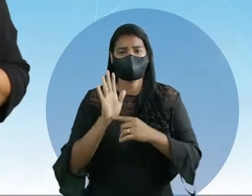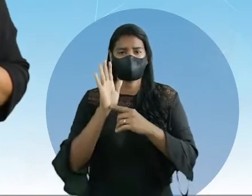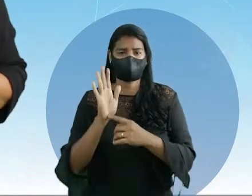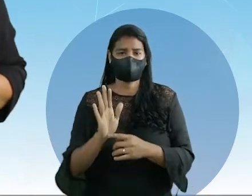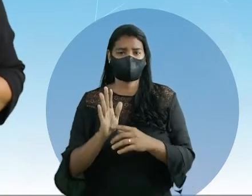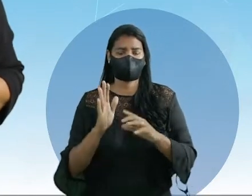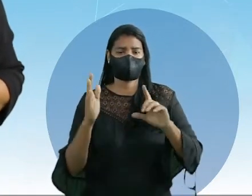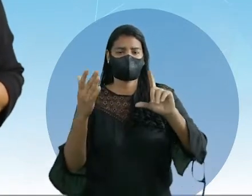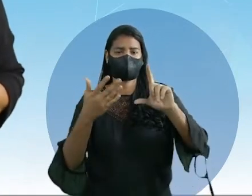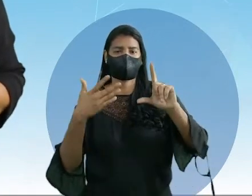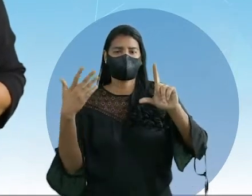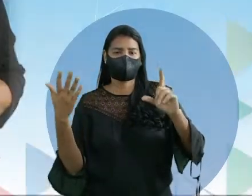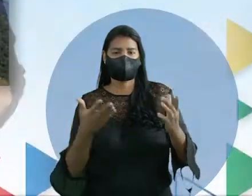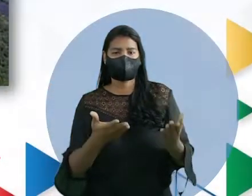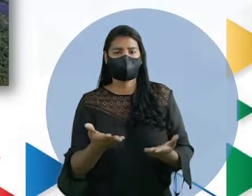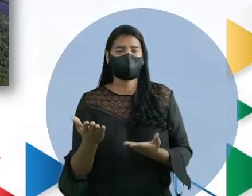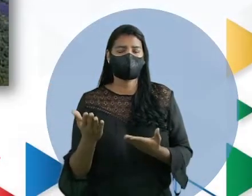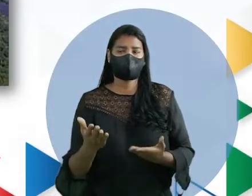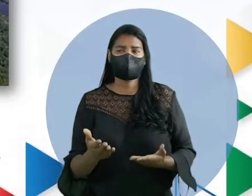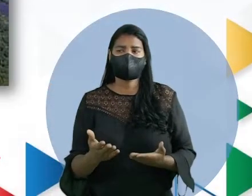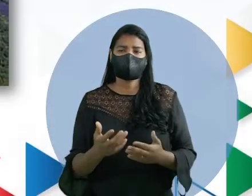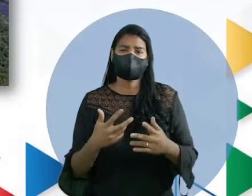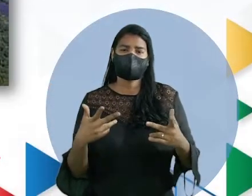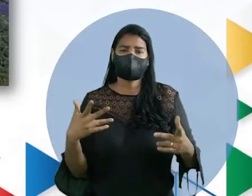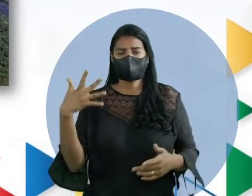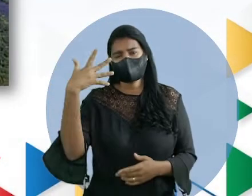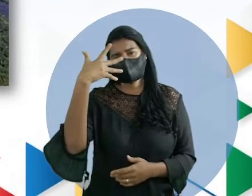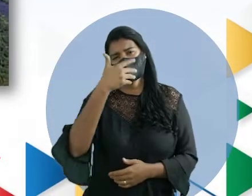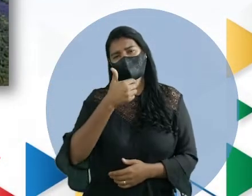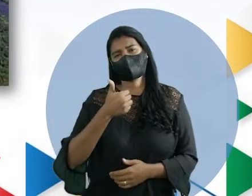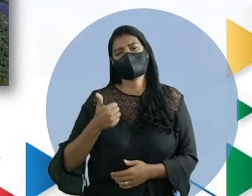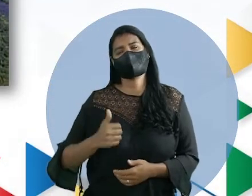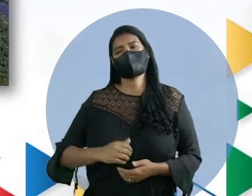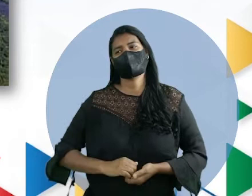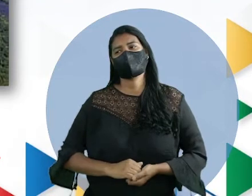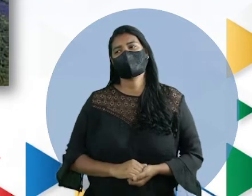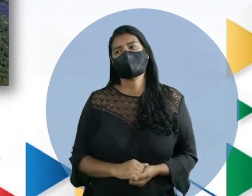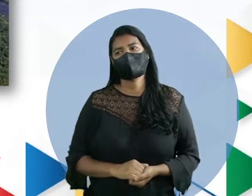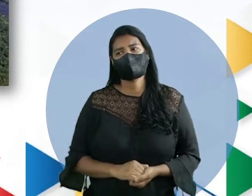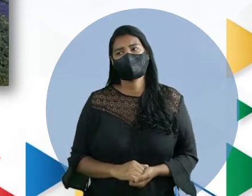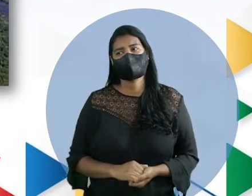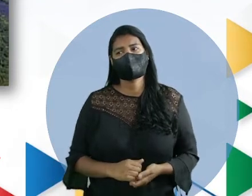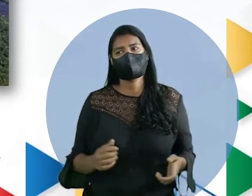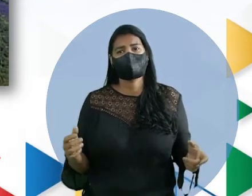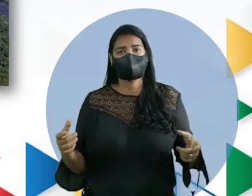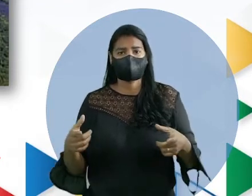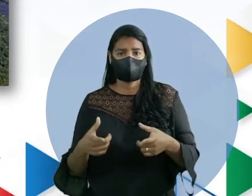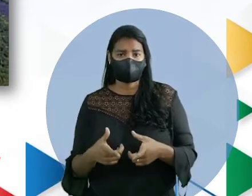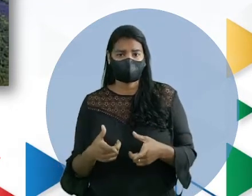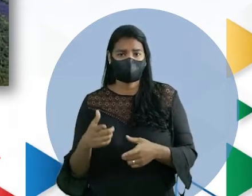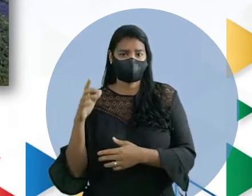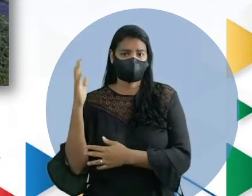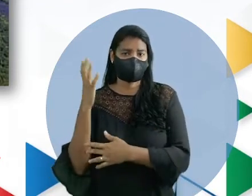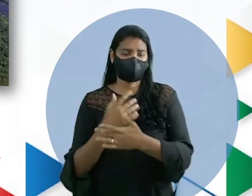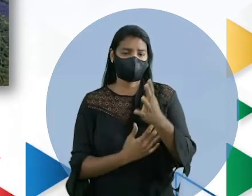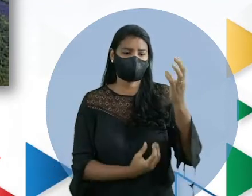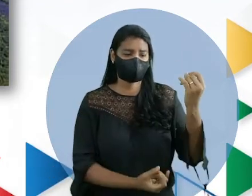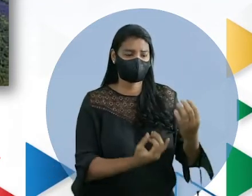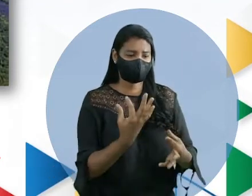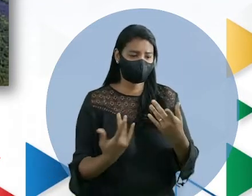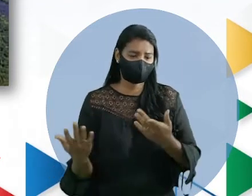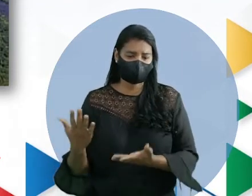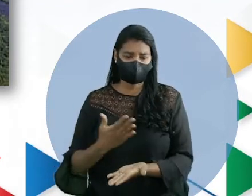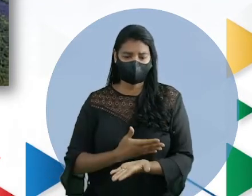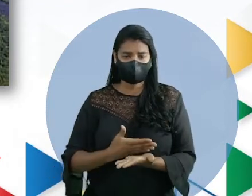slide a primeira paisagem. Vê que coisa linda. Infelizmente, foi atacado um pouco pelas grandes queimadas no início do ano,